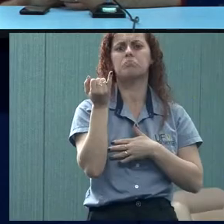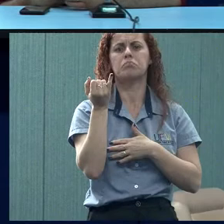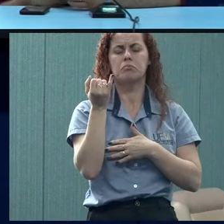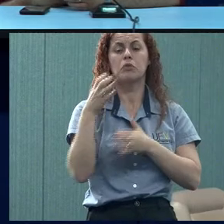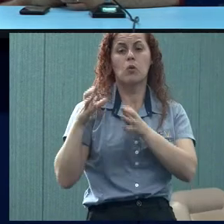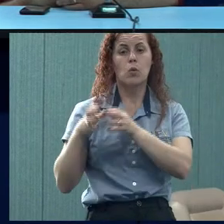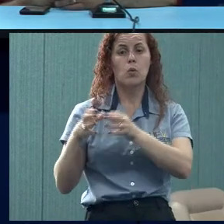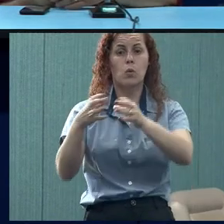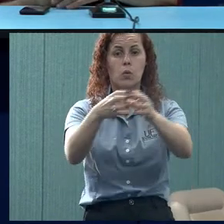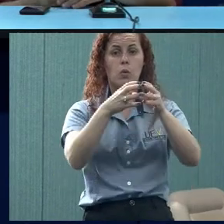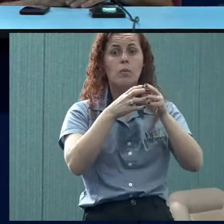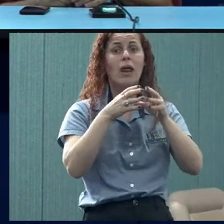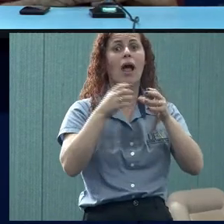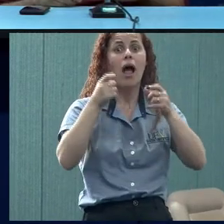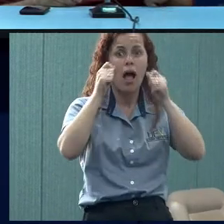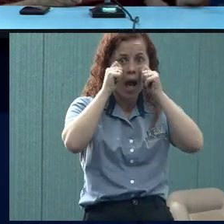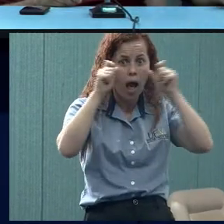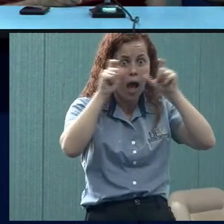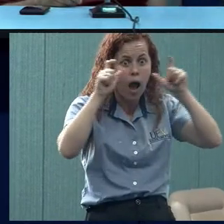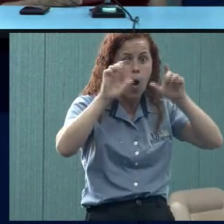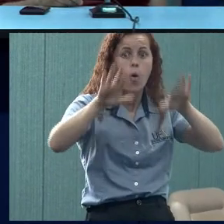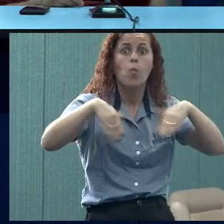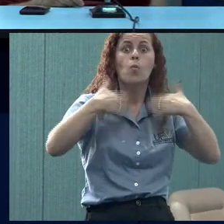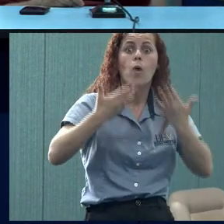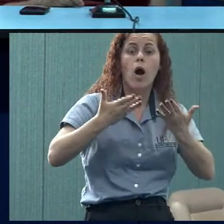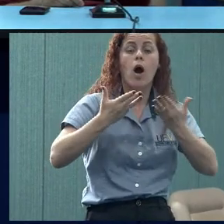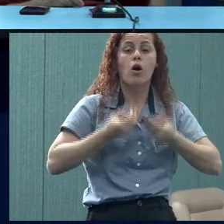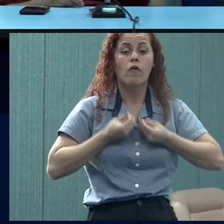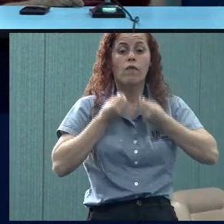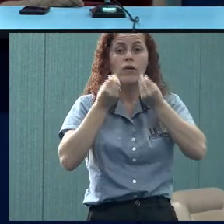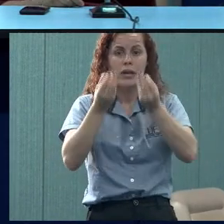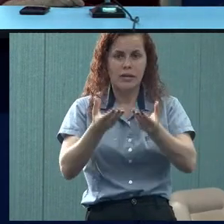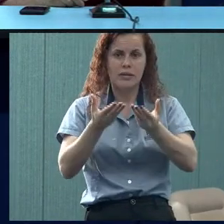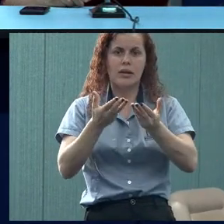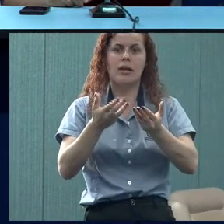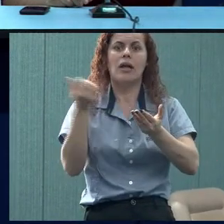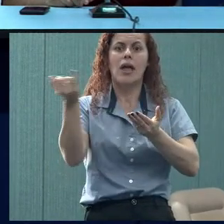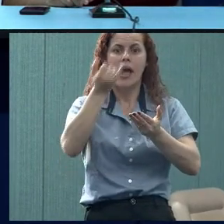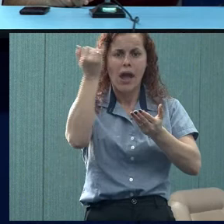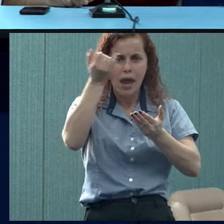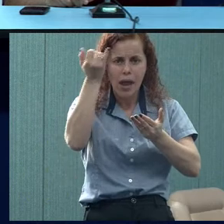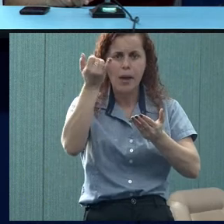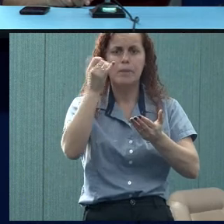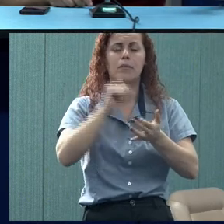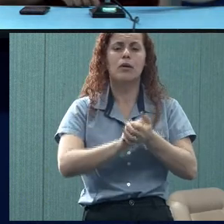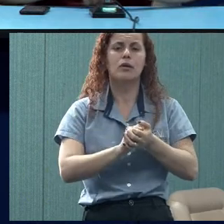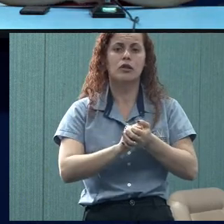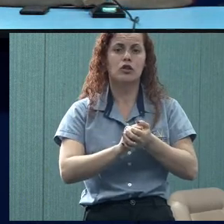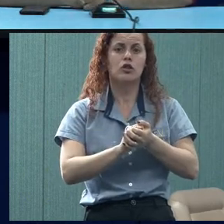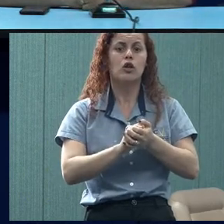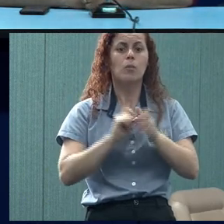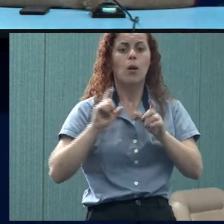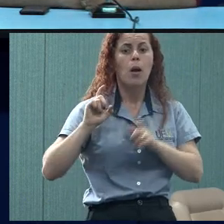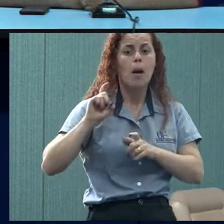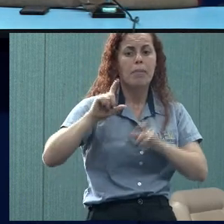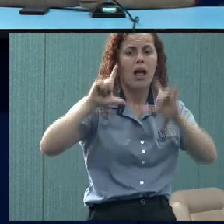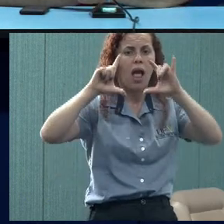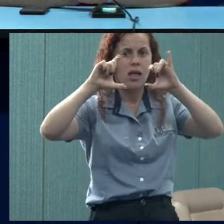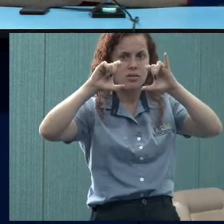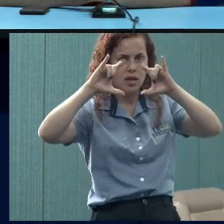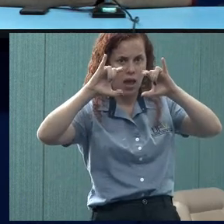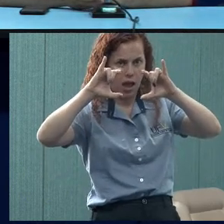Então, para ficar atento a que atividades em grupo a gente oferece, é importante seguir a gente lá no Instagram, Facebook,